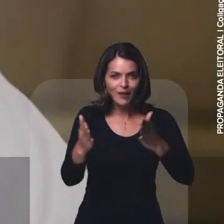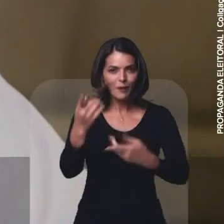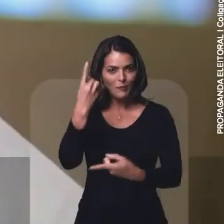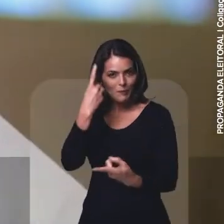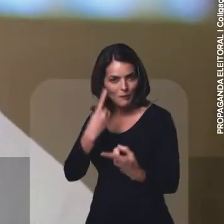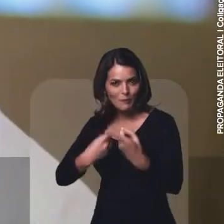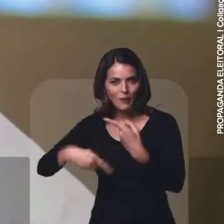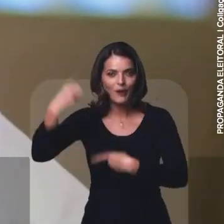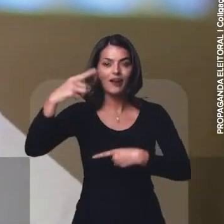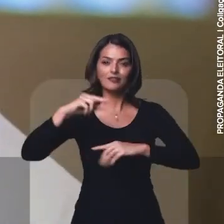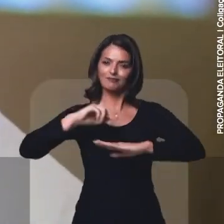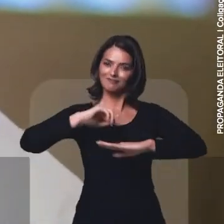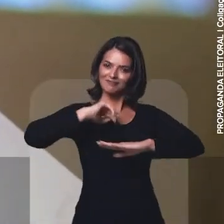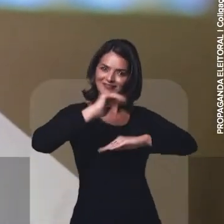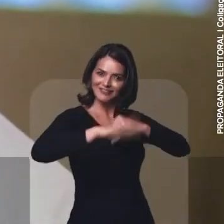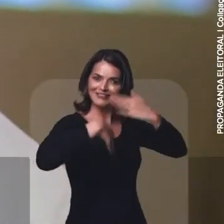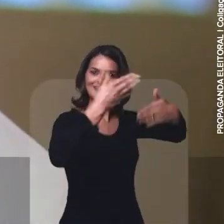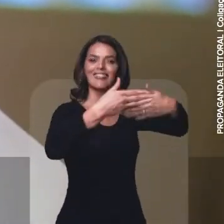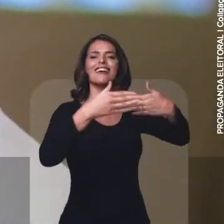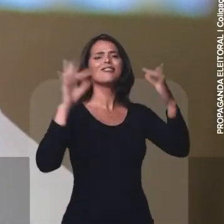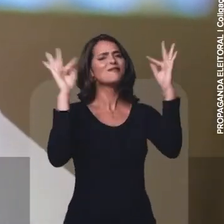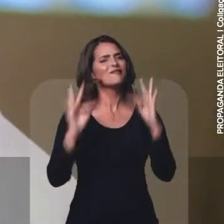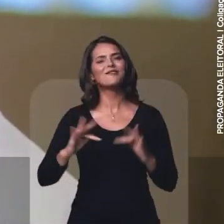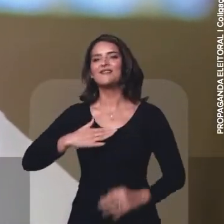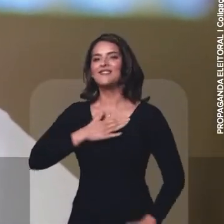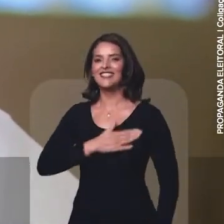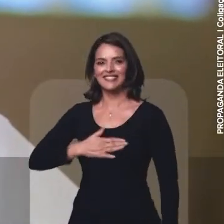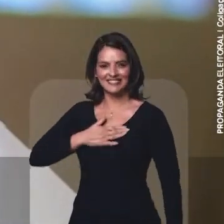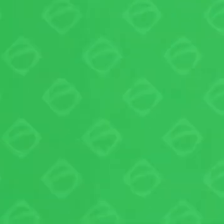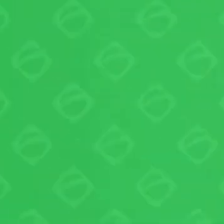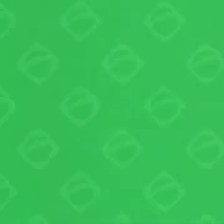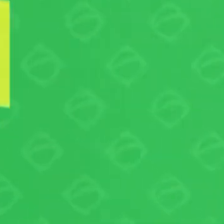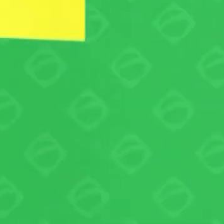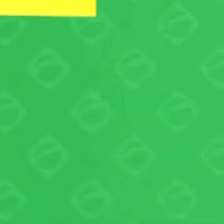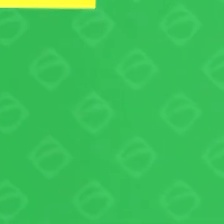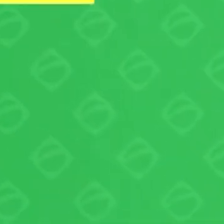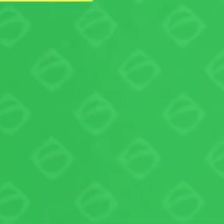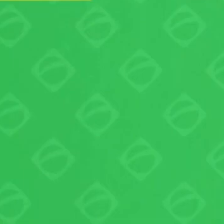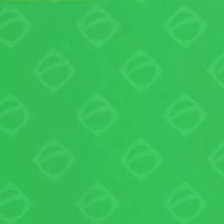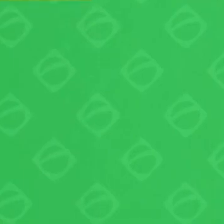no eixo do progresso, do desenvolvimento e da felicidade.